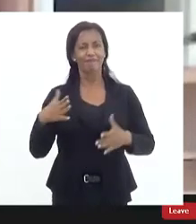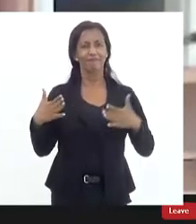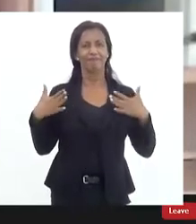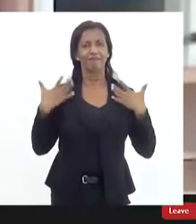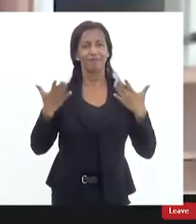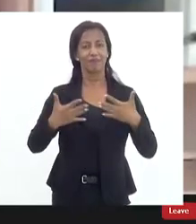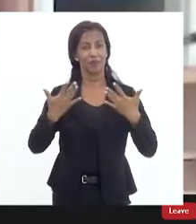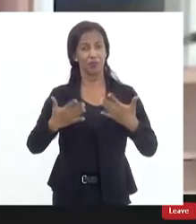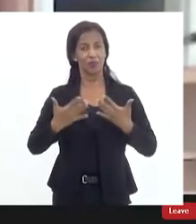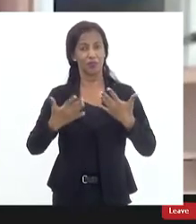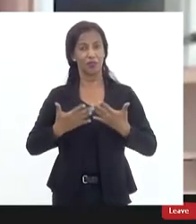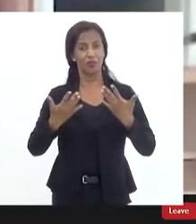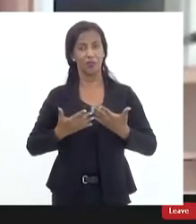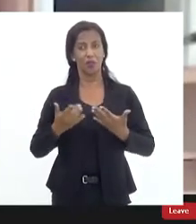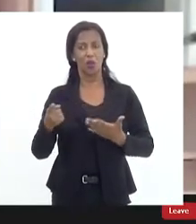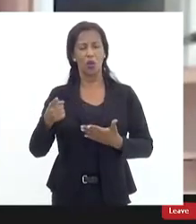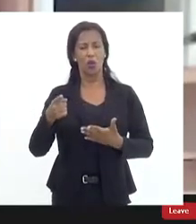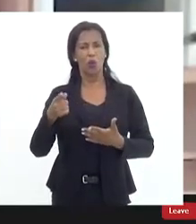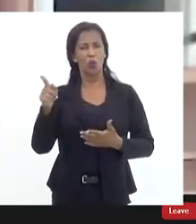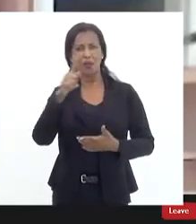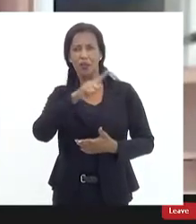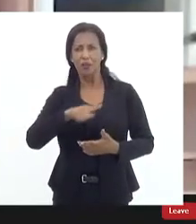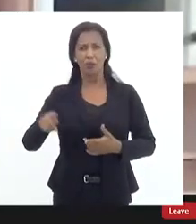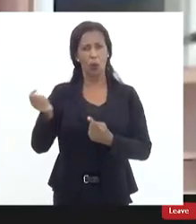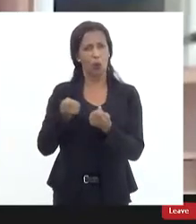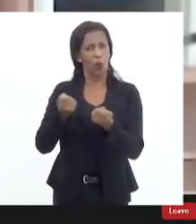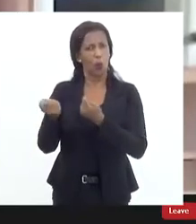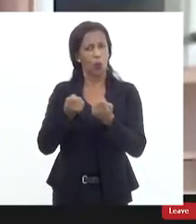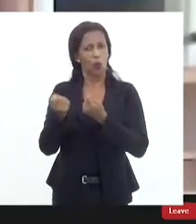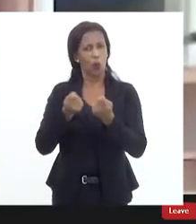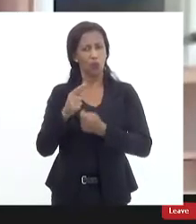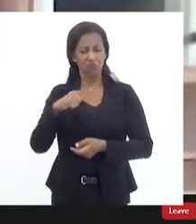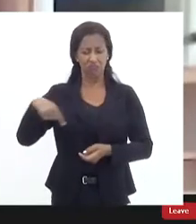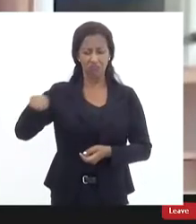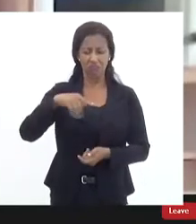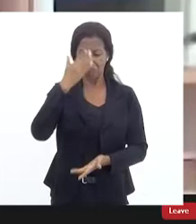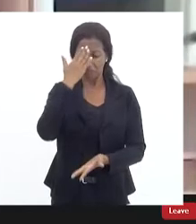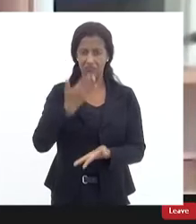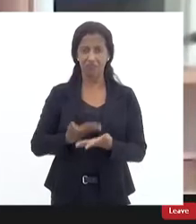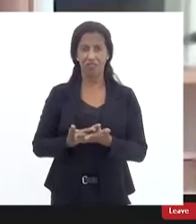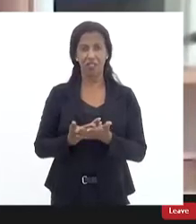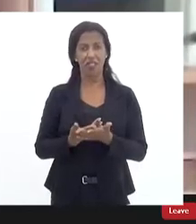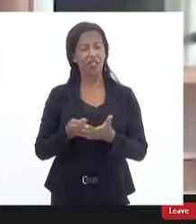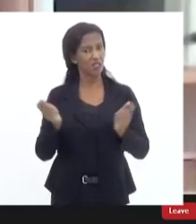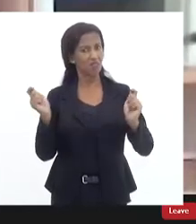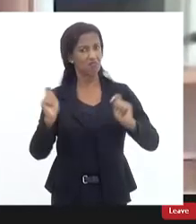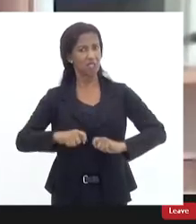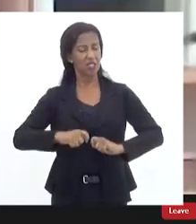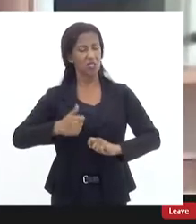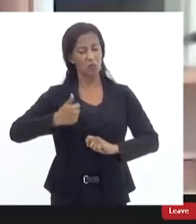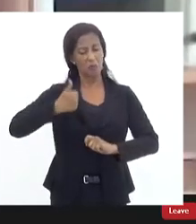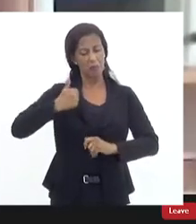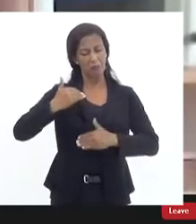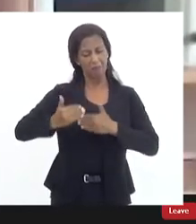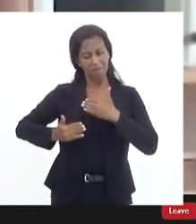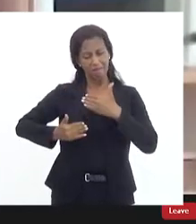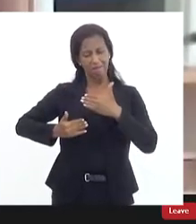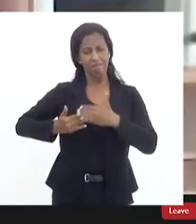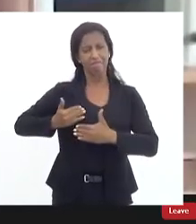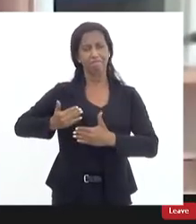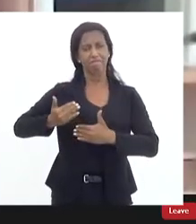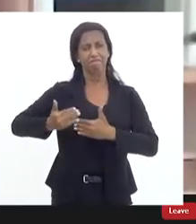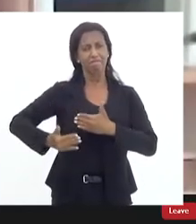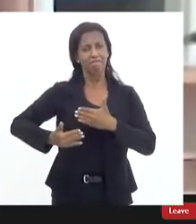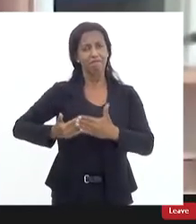com essa com essa camada de controle e que nós acreditamos que seja já um primeiro passo para